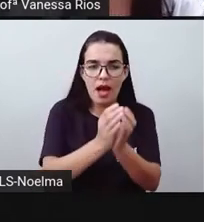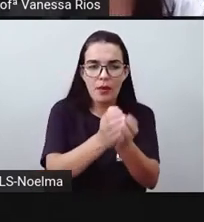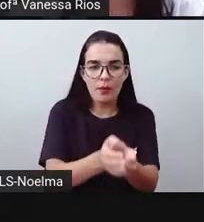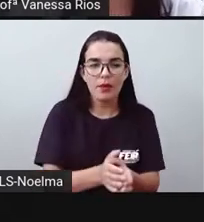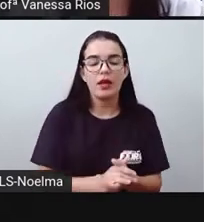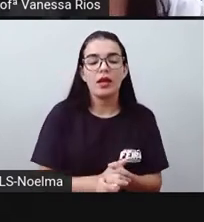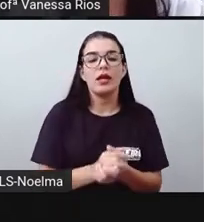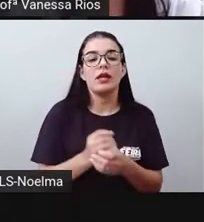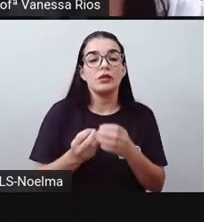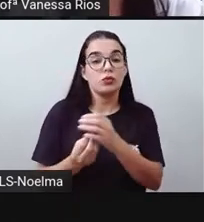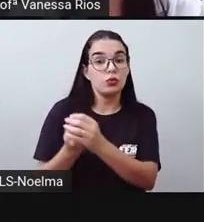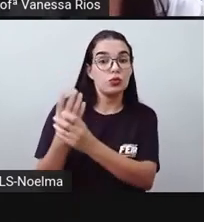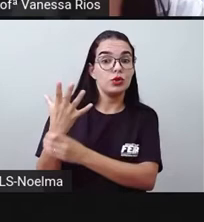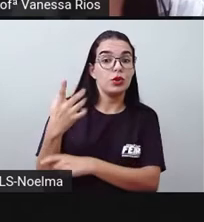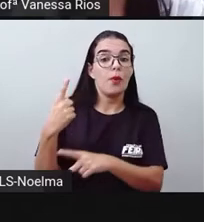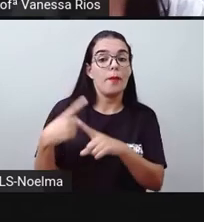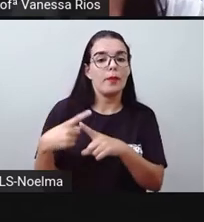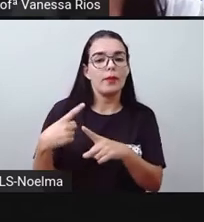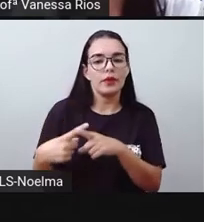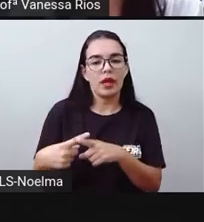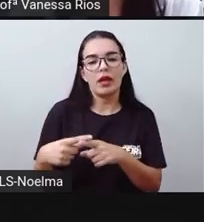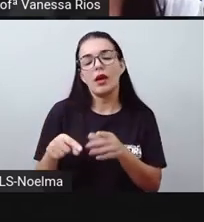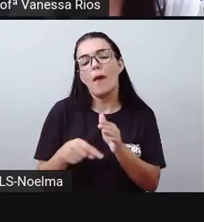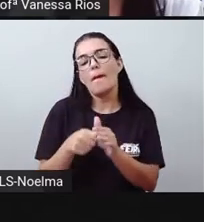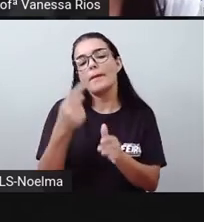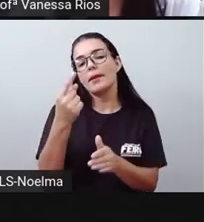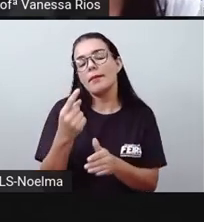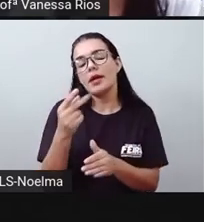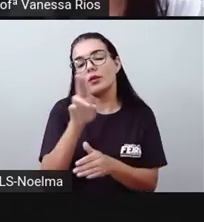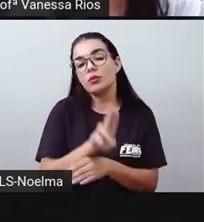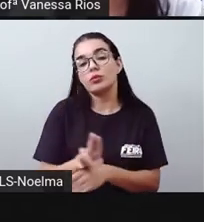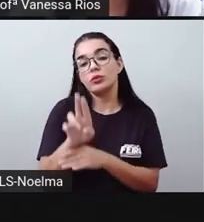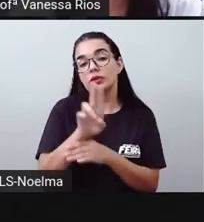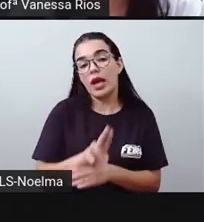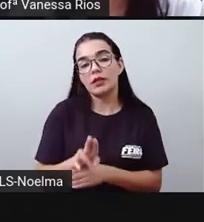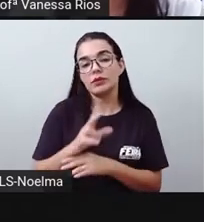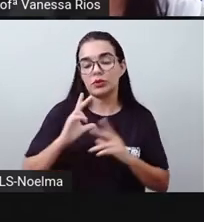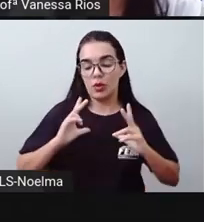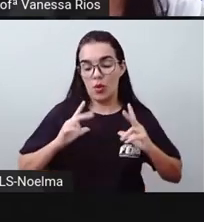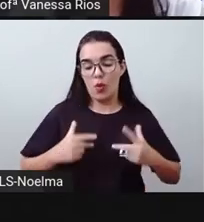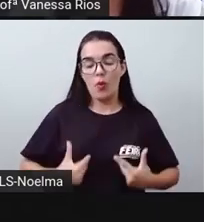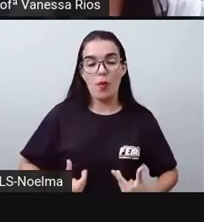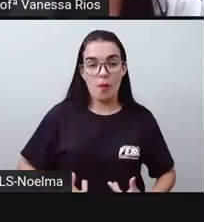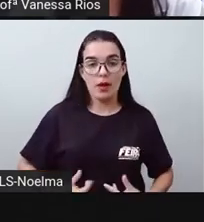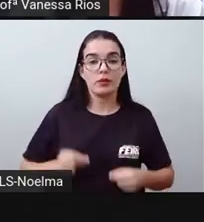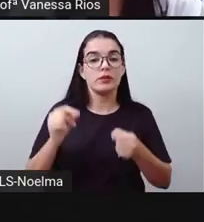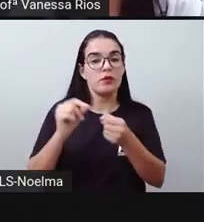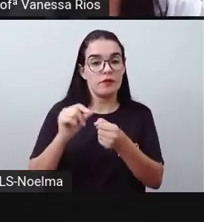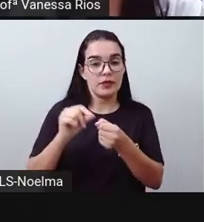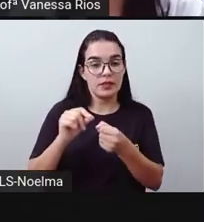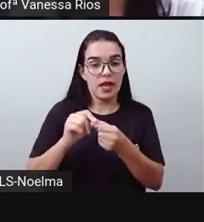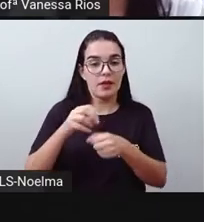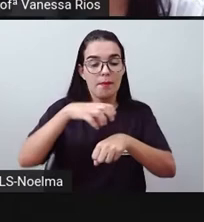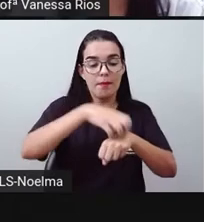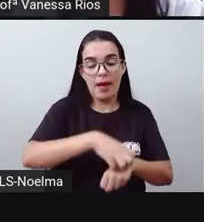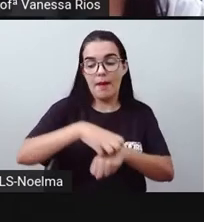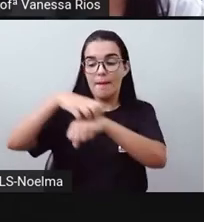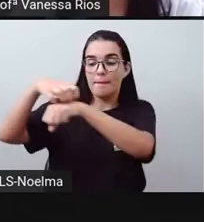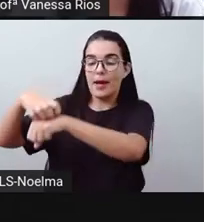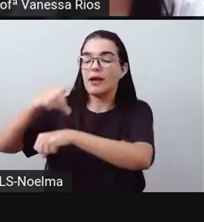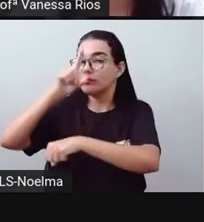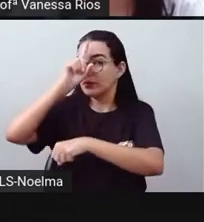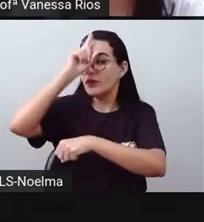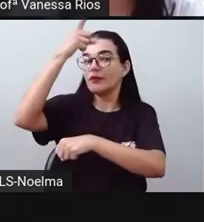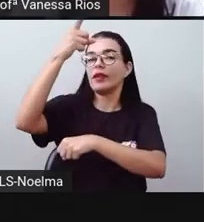surgem aí como os primeiros instrumentos que serviram aí de meios de transporte inventados,